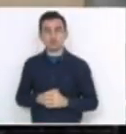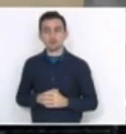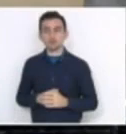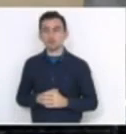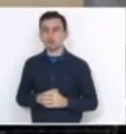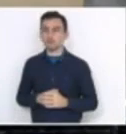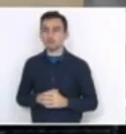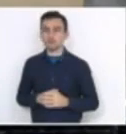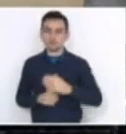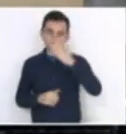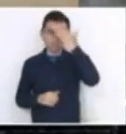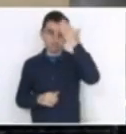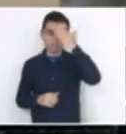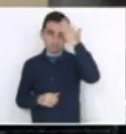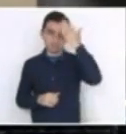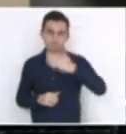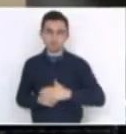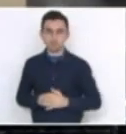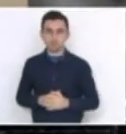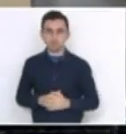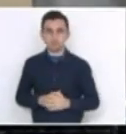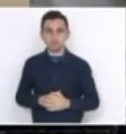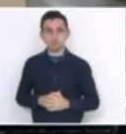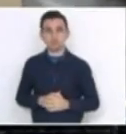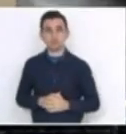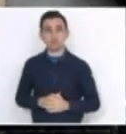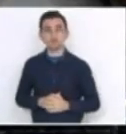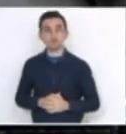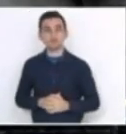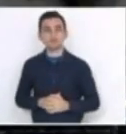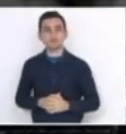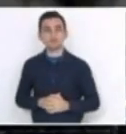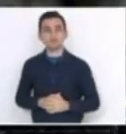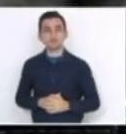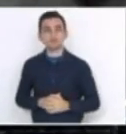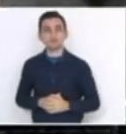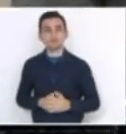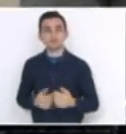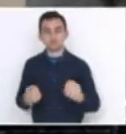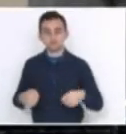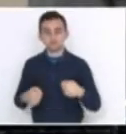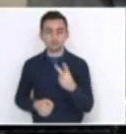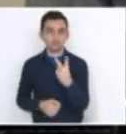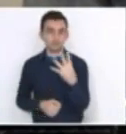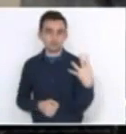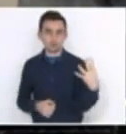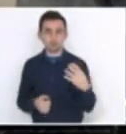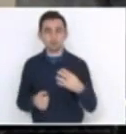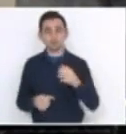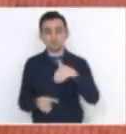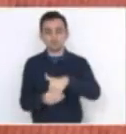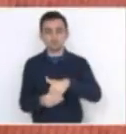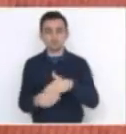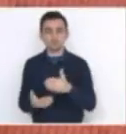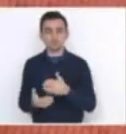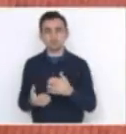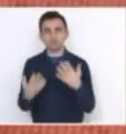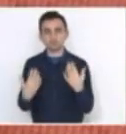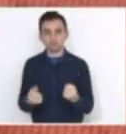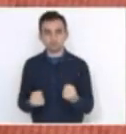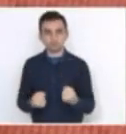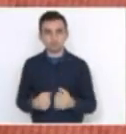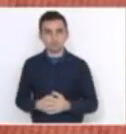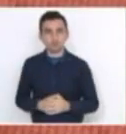aprovação desta PEC, a PEC precisa de, no mínimo, 24 votos favoráveis. Vossa Excelência tem a palavra. Gostaria de